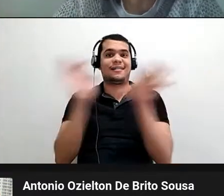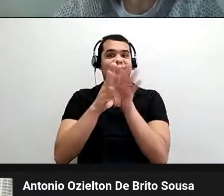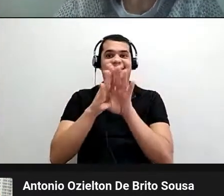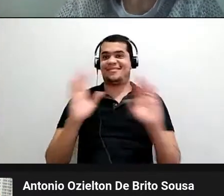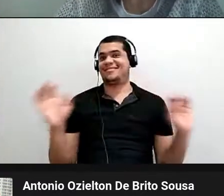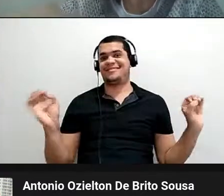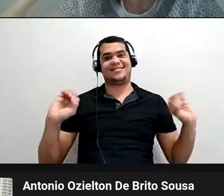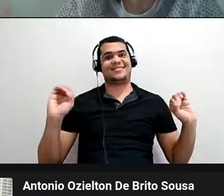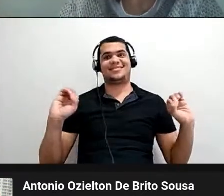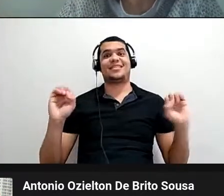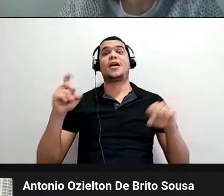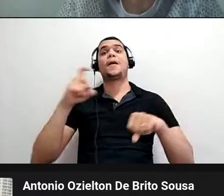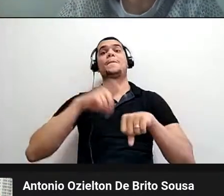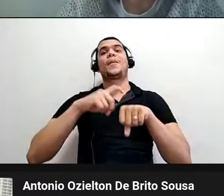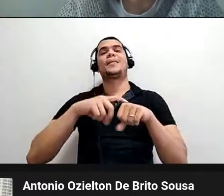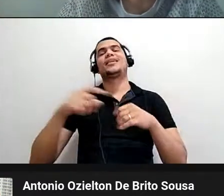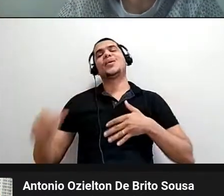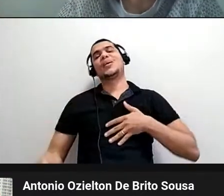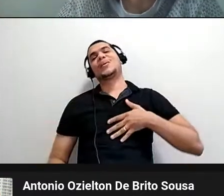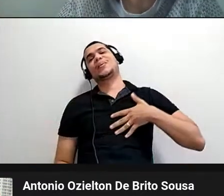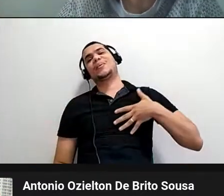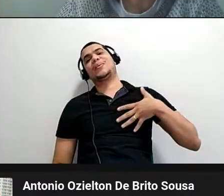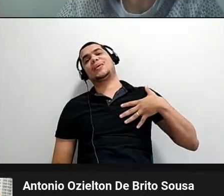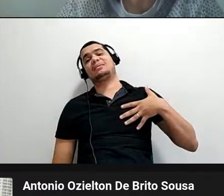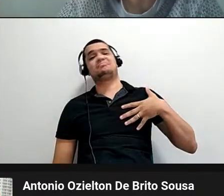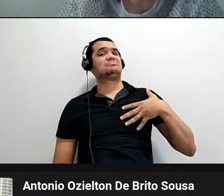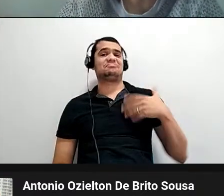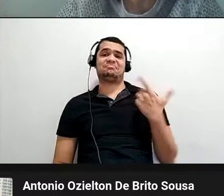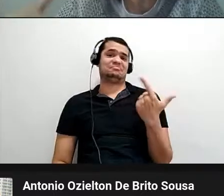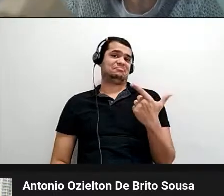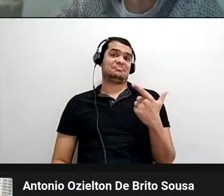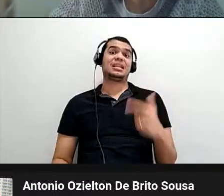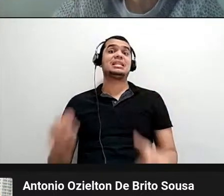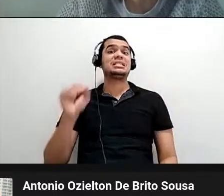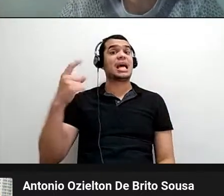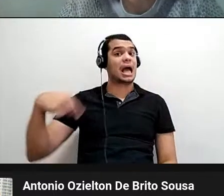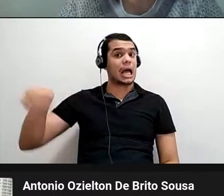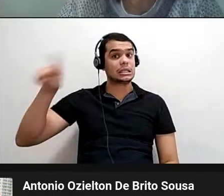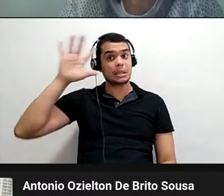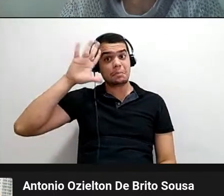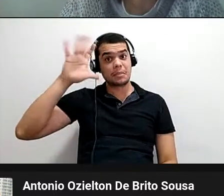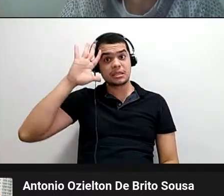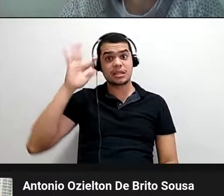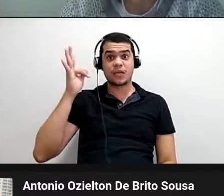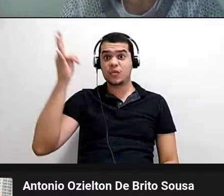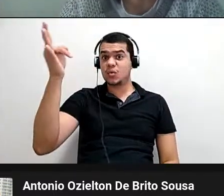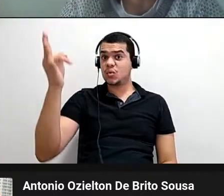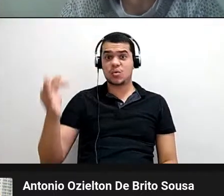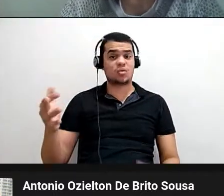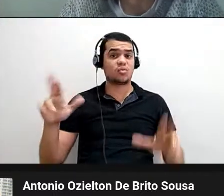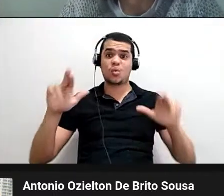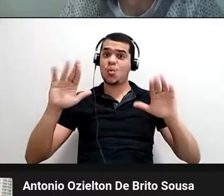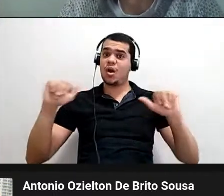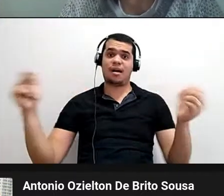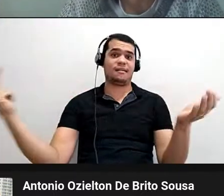momento em que você vai desfrutar, né? Porque se a gente está sempre pensando no futuro, você não desfruta nunca.